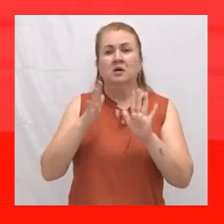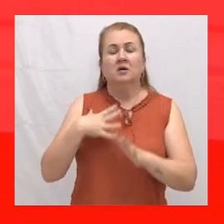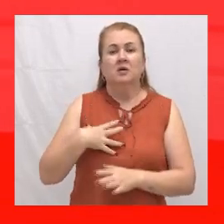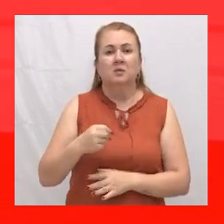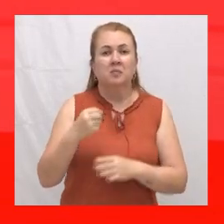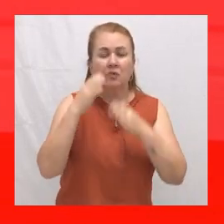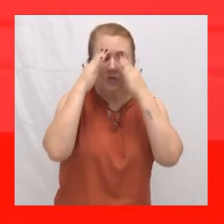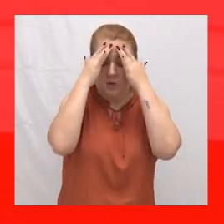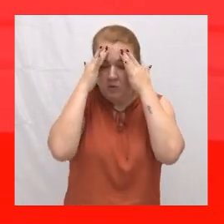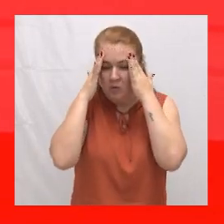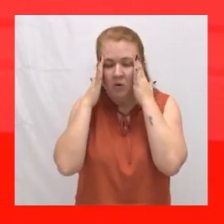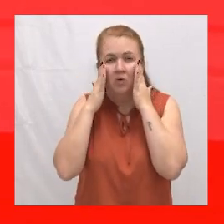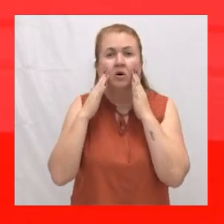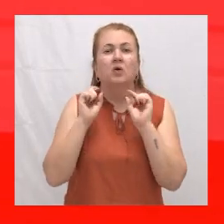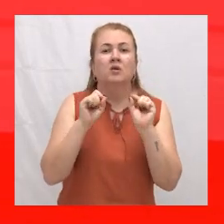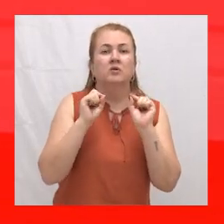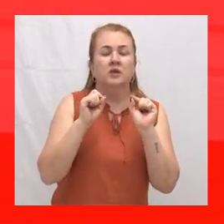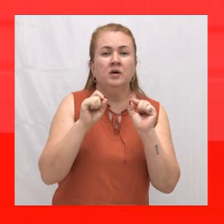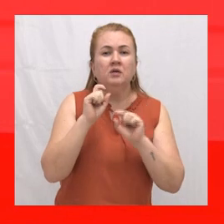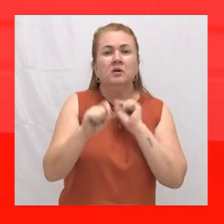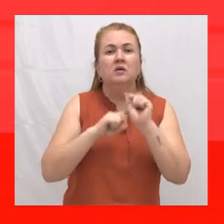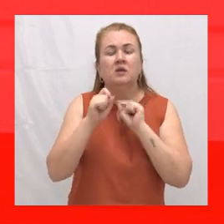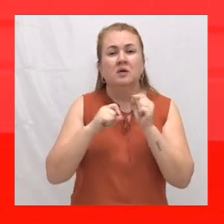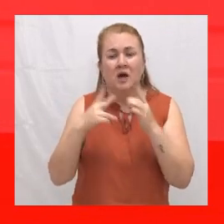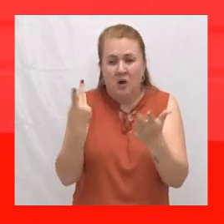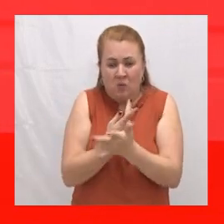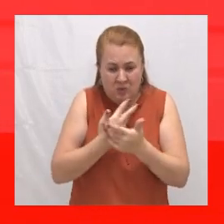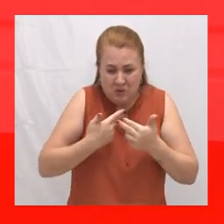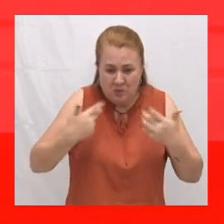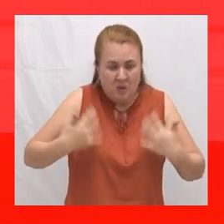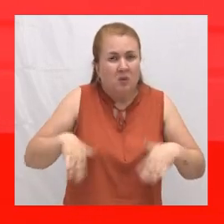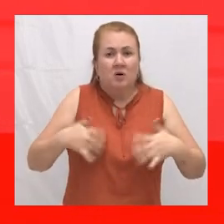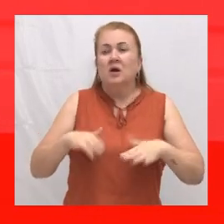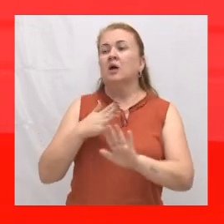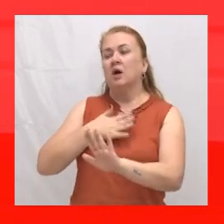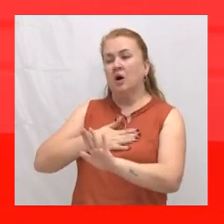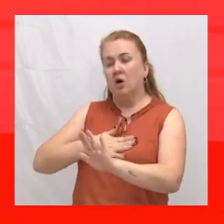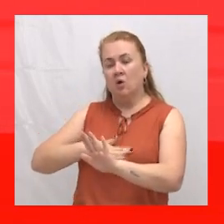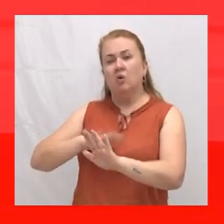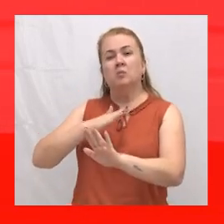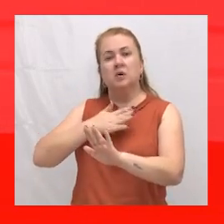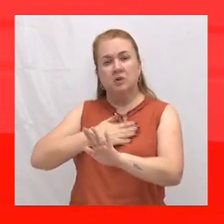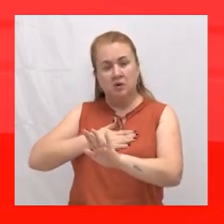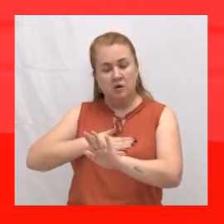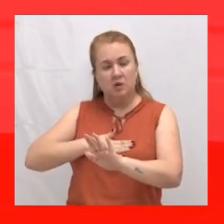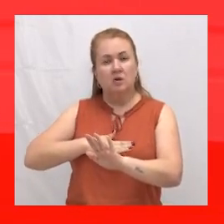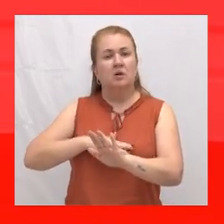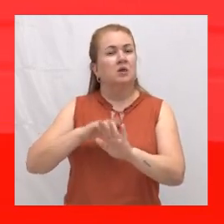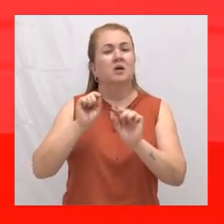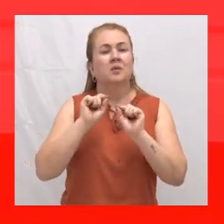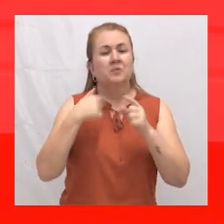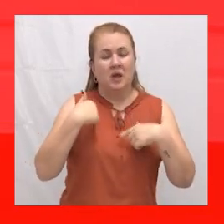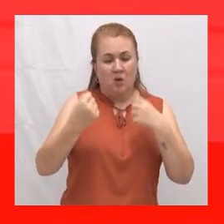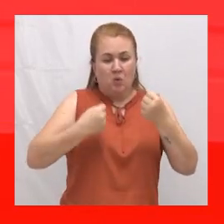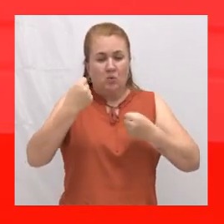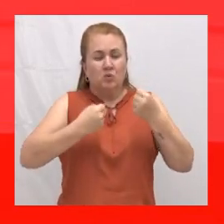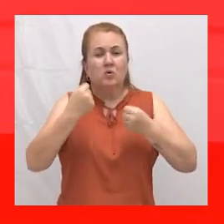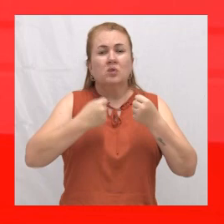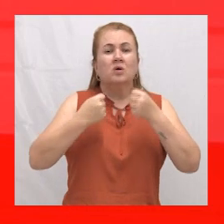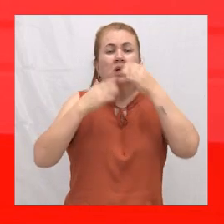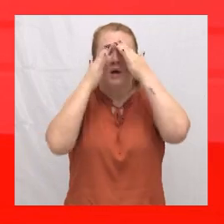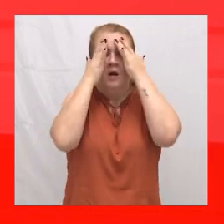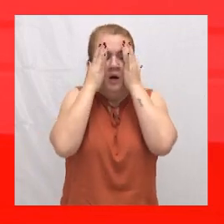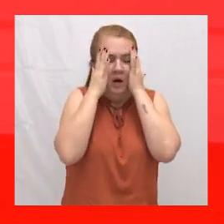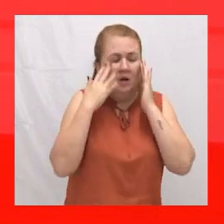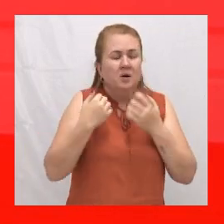filho, me ajuda. Meu filho, me cortou o dedo. Não, mas calma, calma. Eu estou dirigida. Eu estou indo para